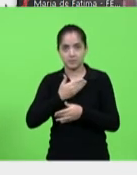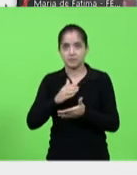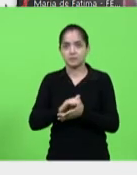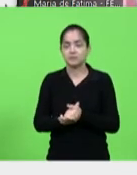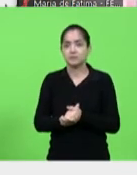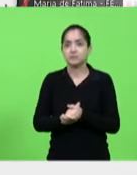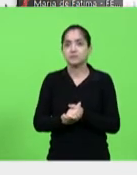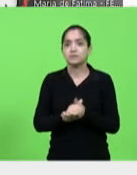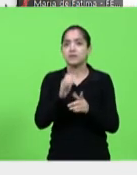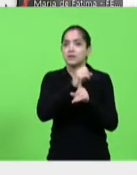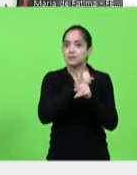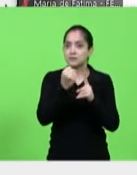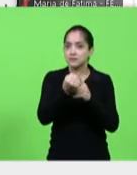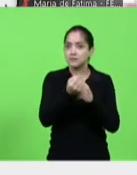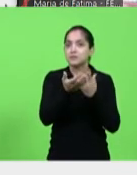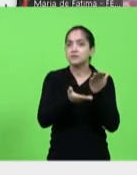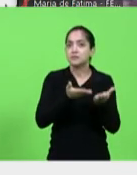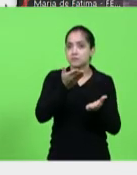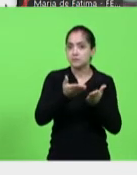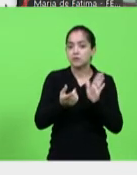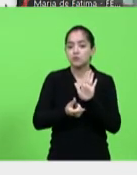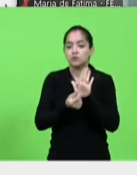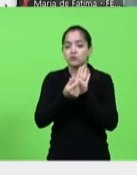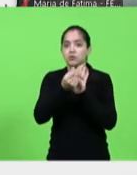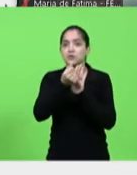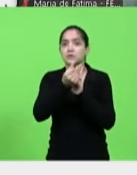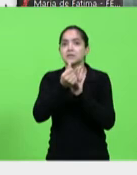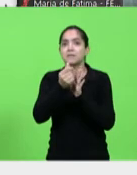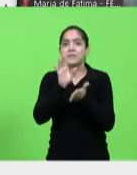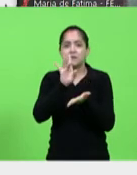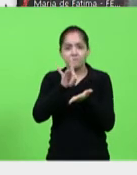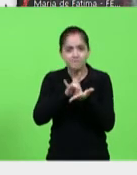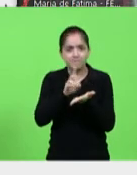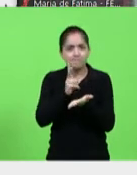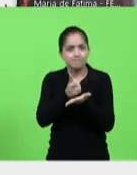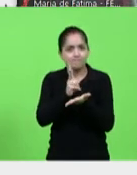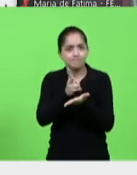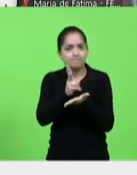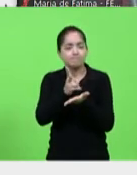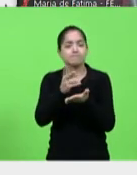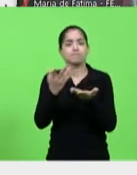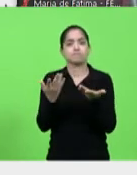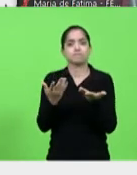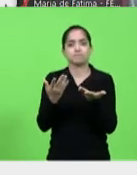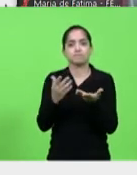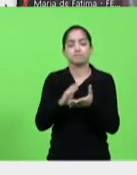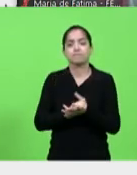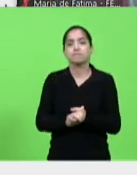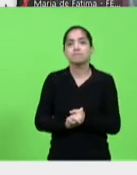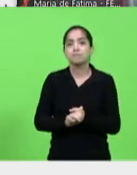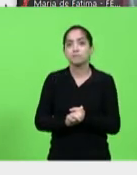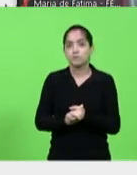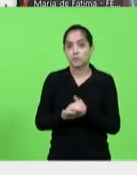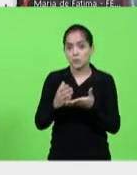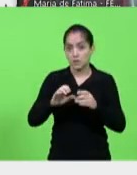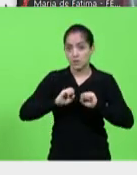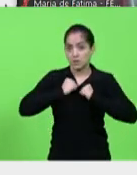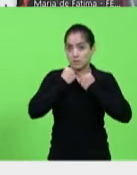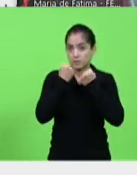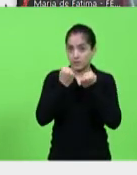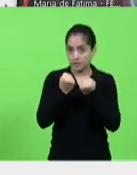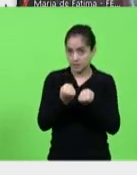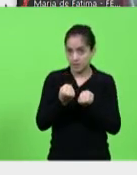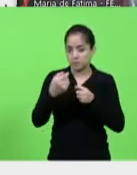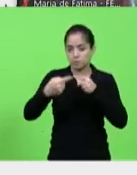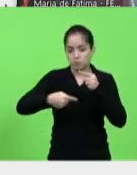Assistência social precisa ter um orçamento fixo e não ser vista como uma política assistencialista. Defendemos que seja uma